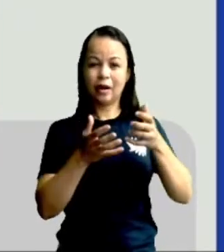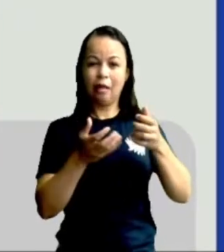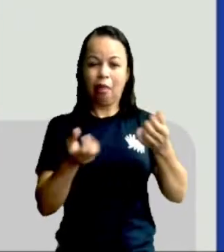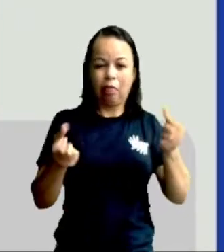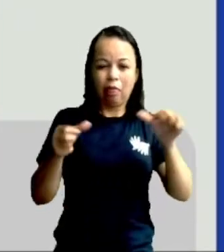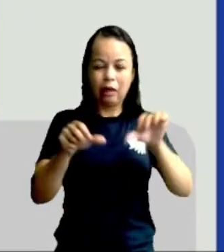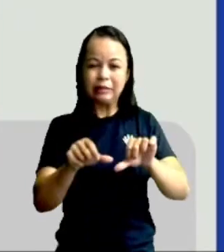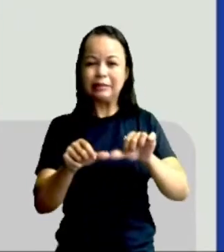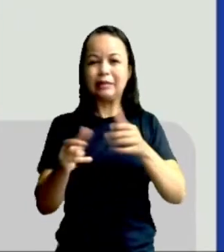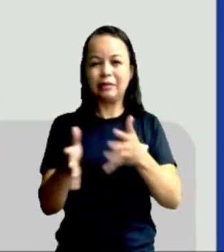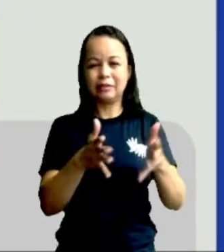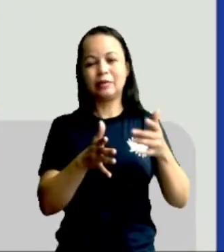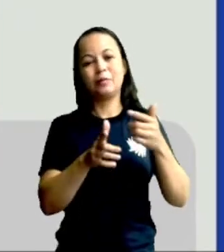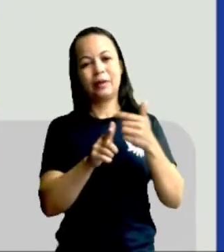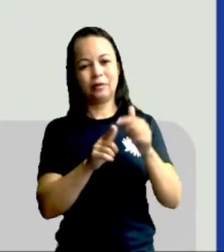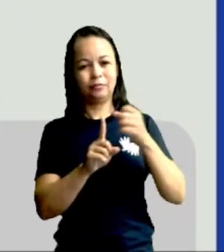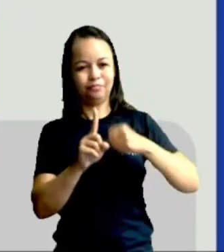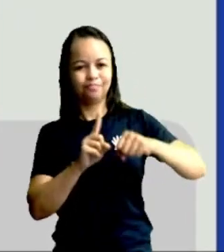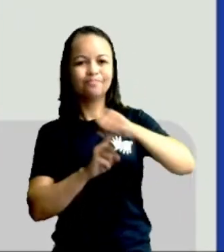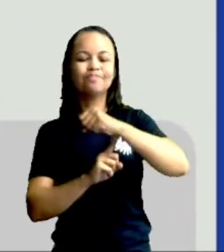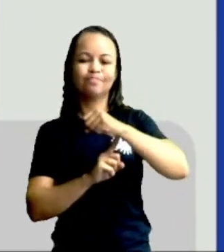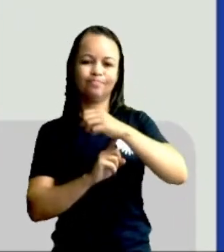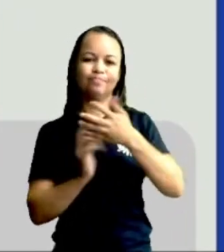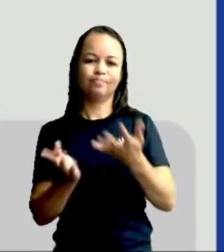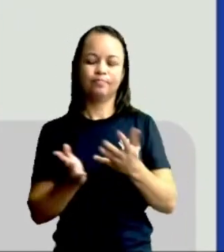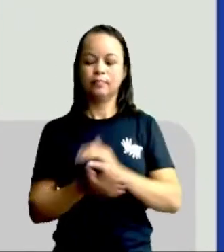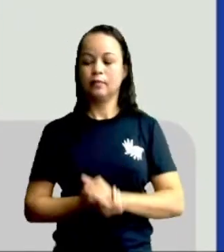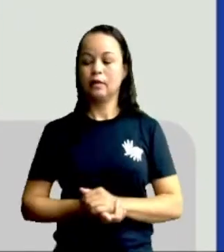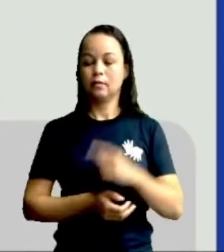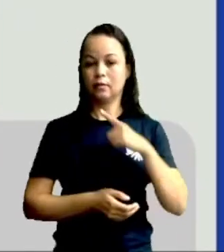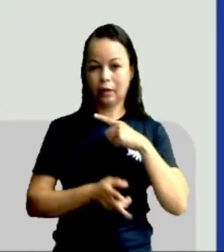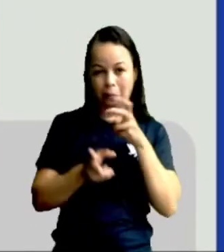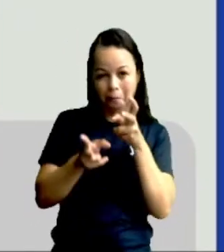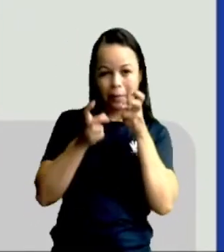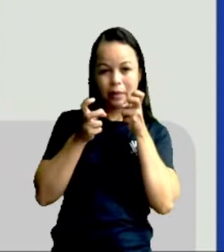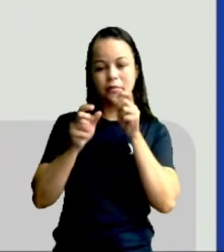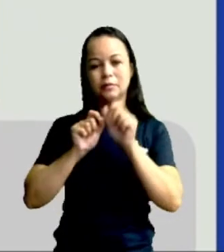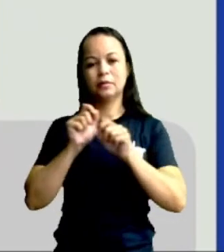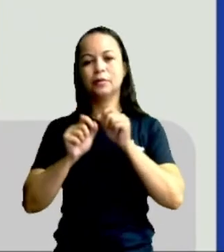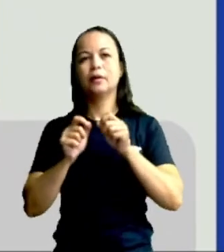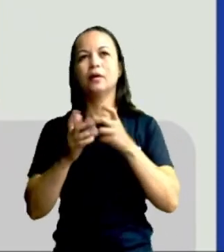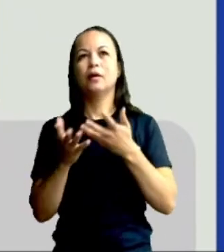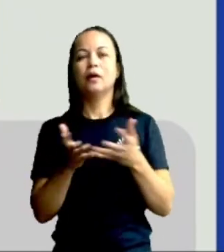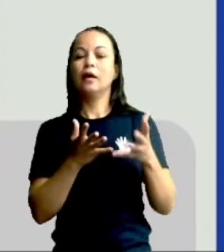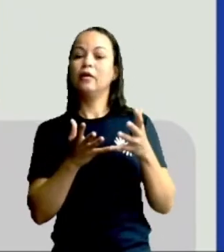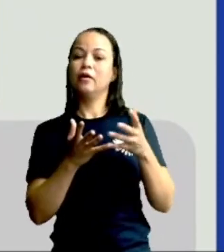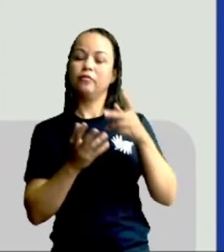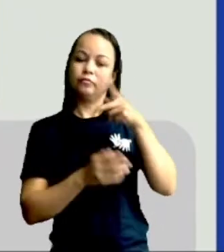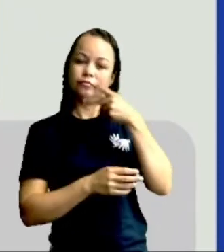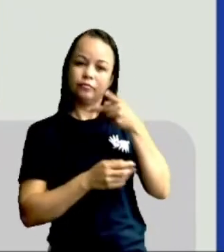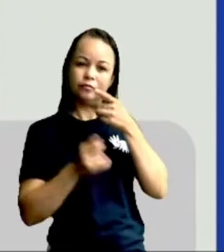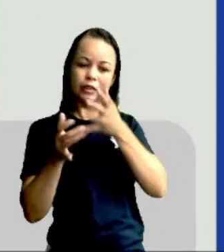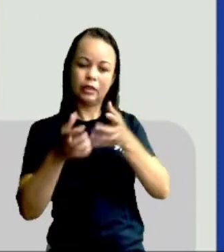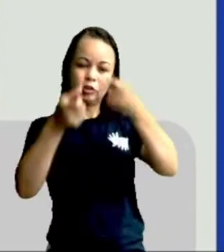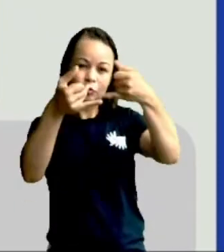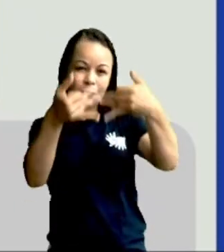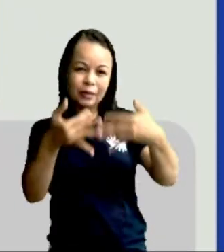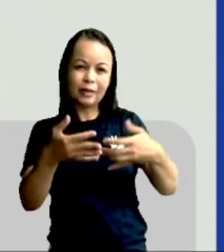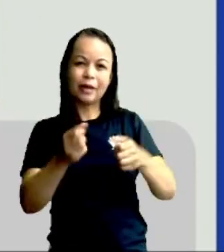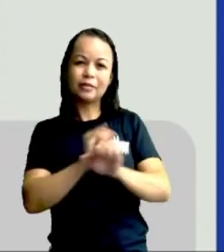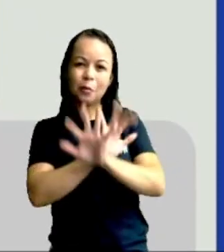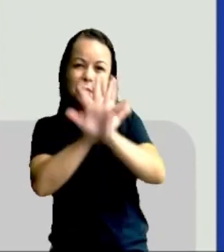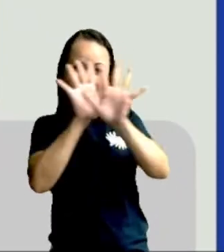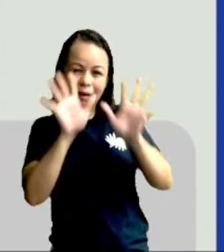extremamente danoso para a nossa sociedade. Tendo essa percepção, fazendo esse diálogo, claro, com esses